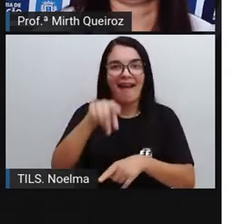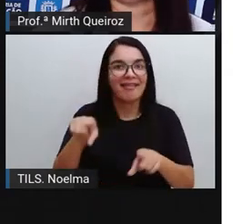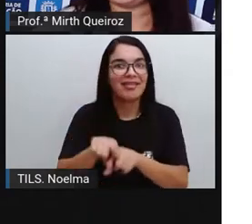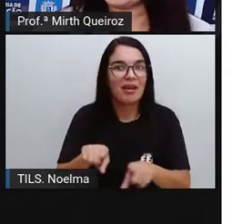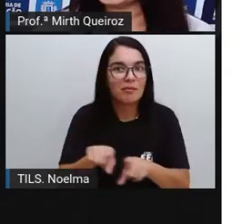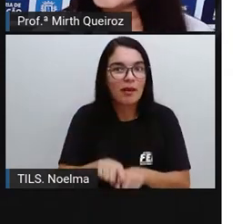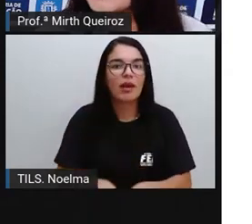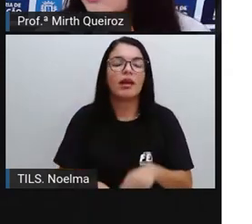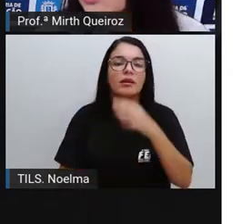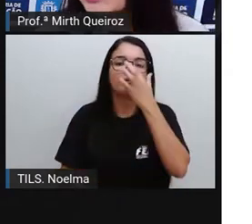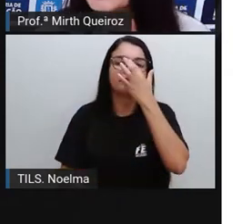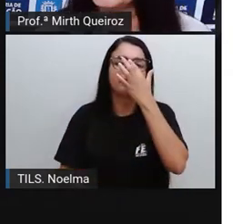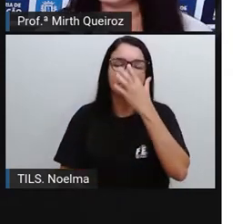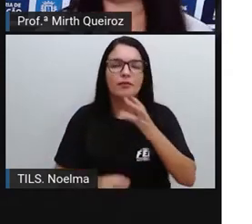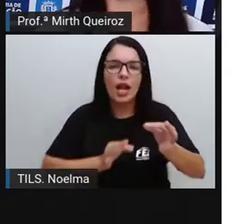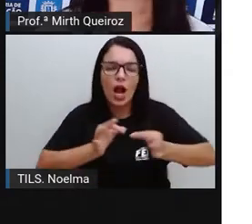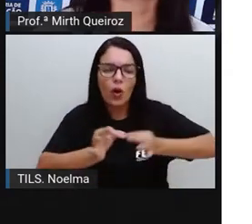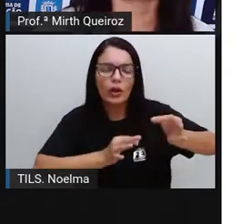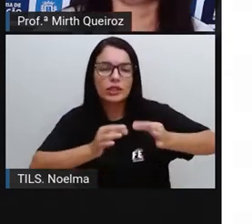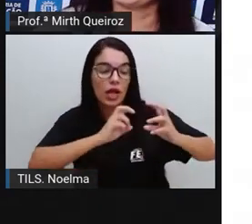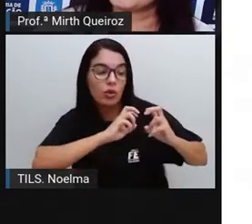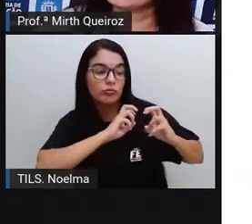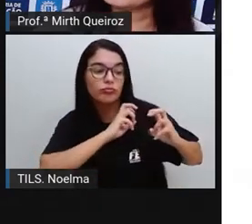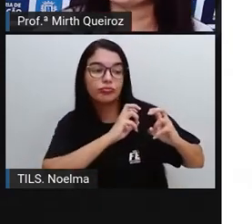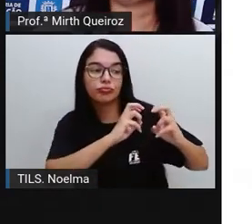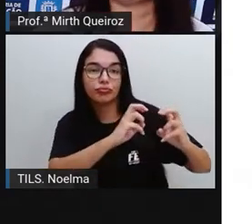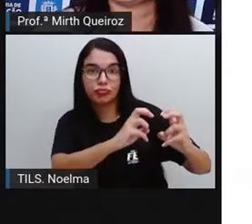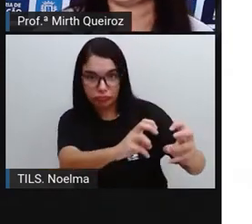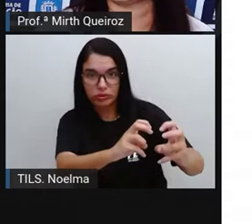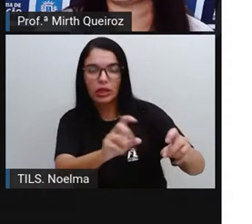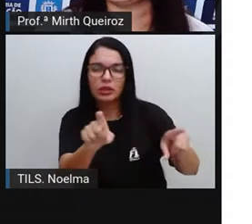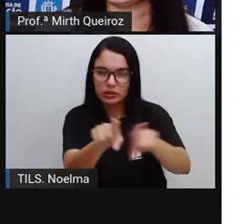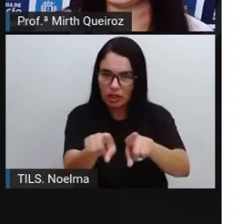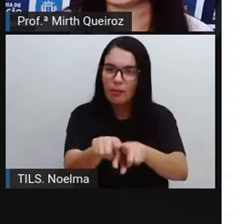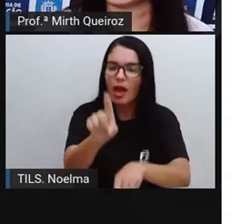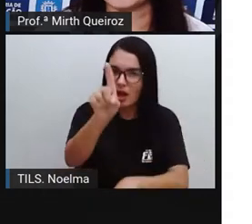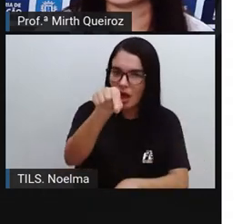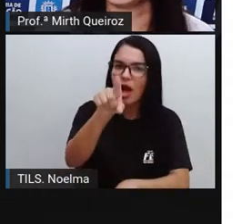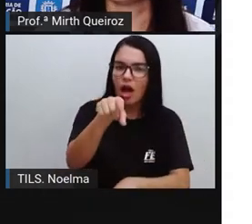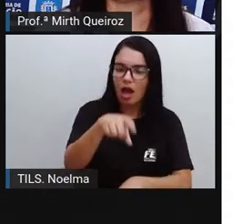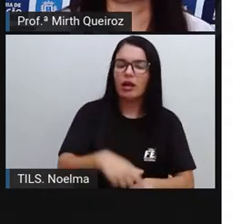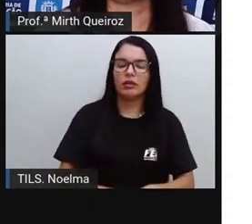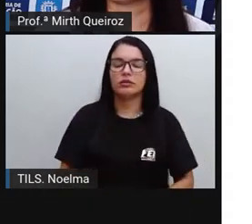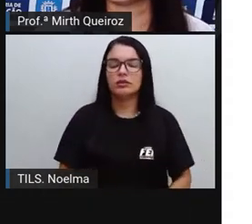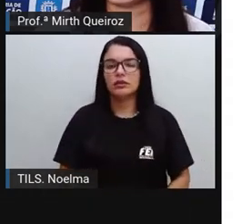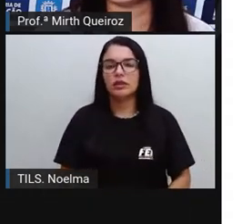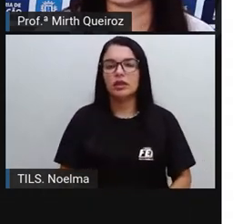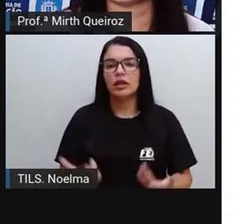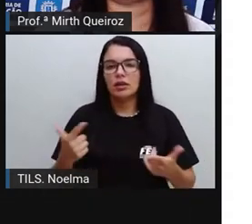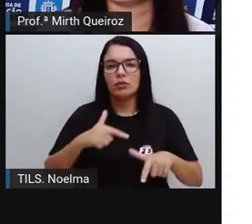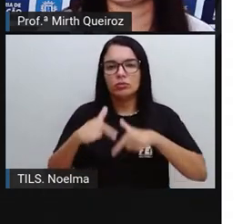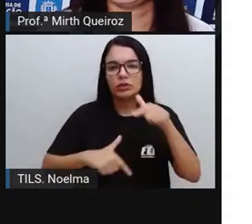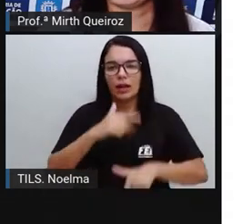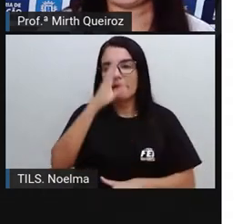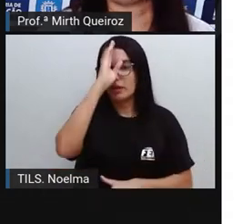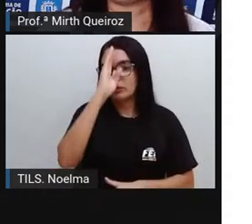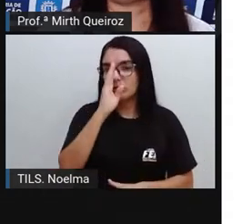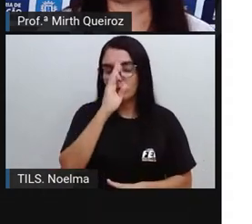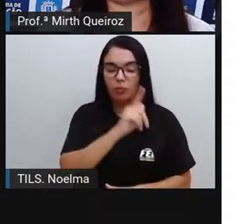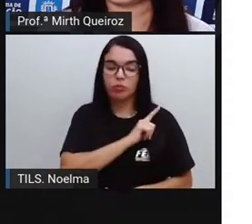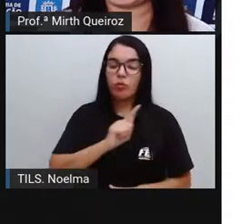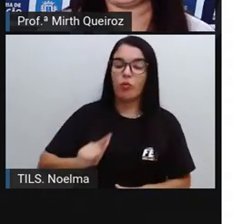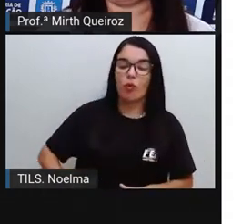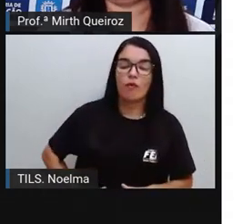A organização do trânsito Também é um tipo de serviço público, certo? Tudo que está ligado aí A